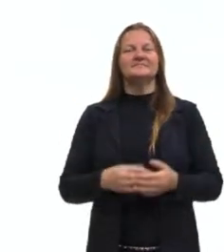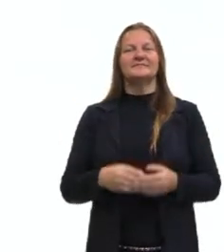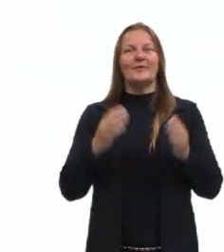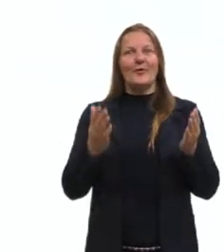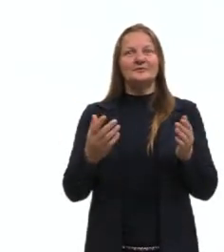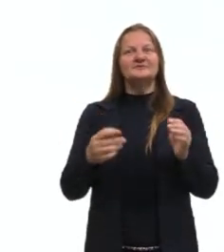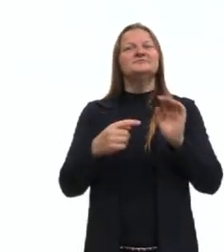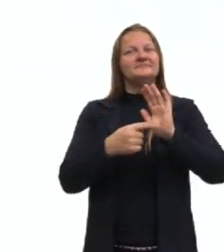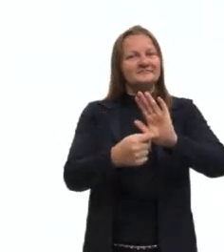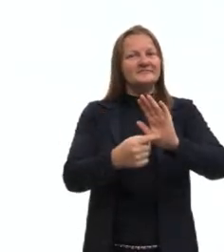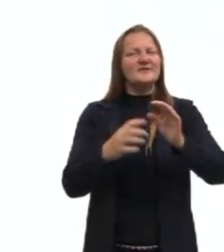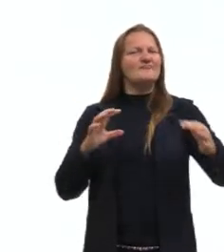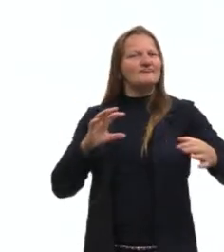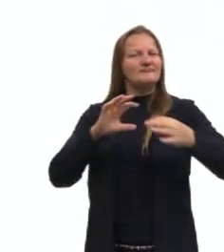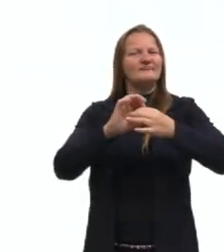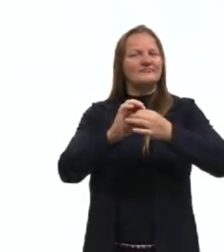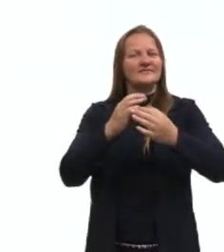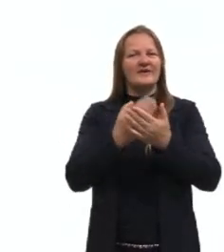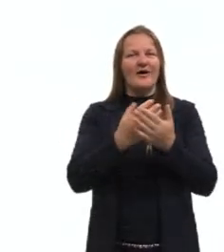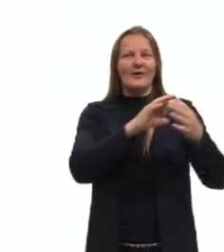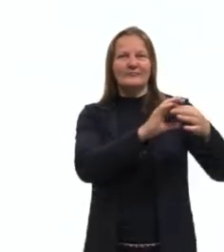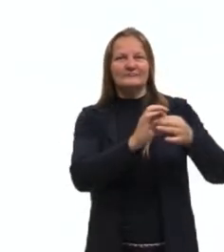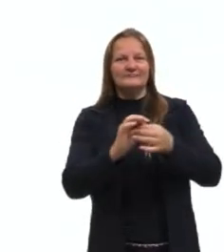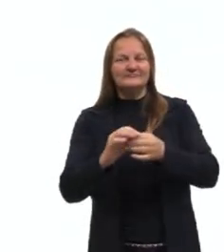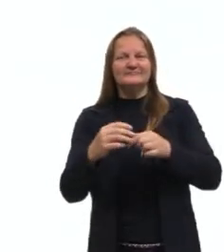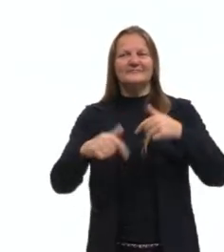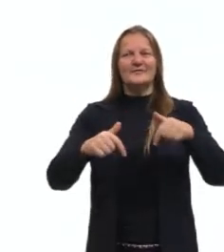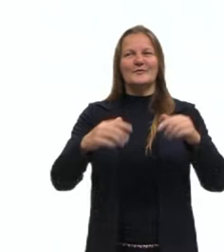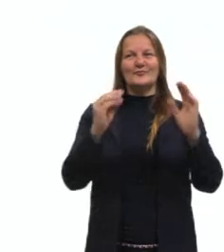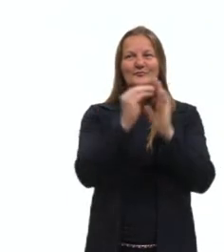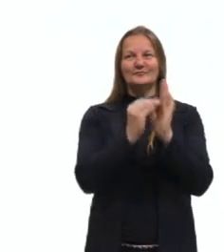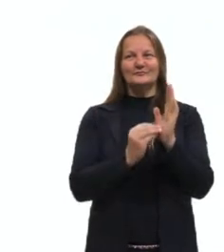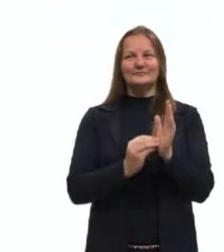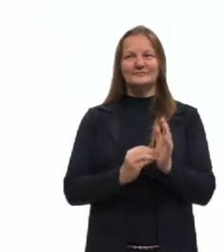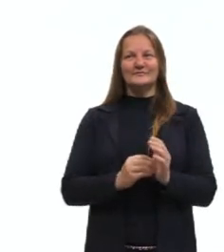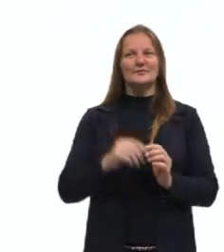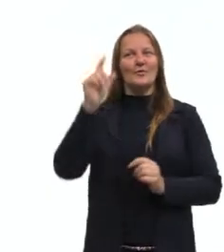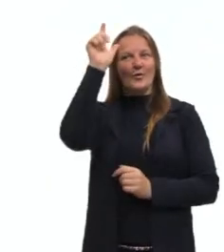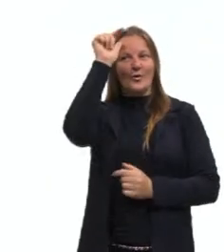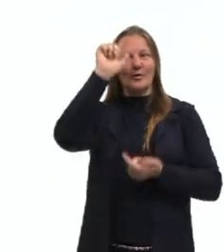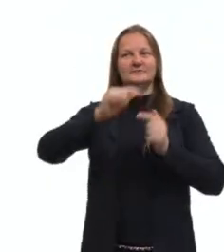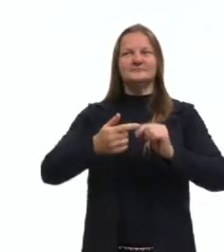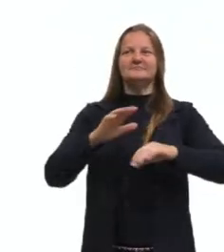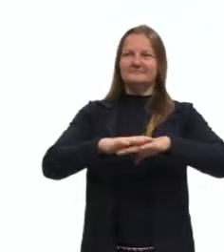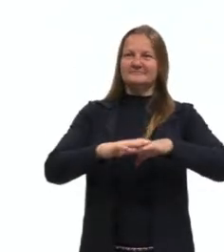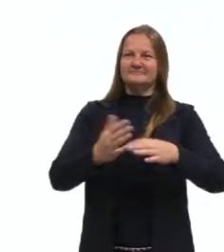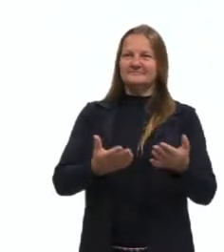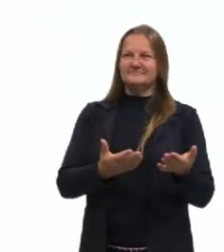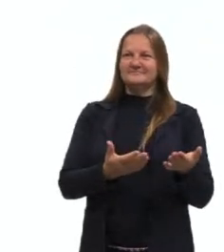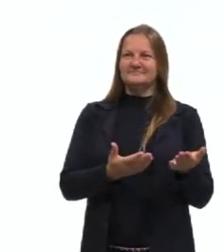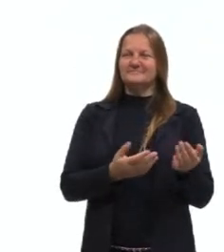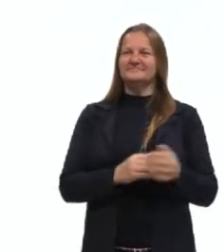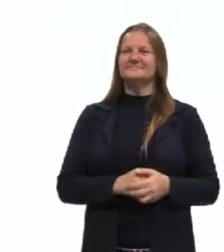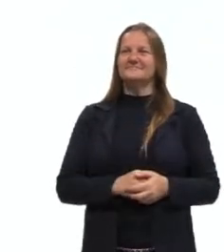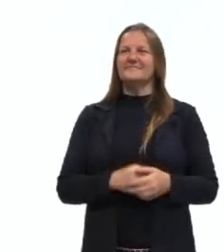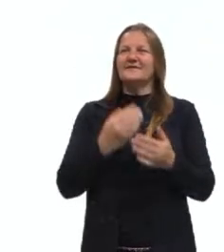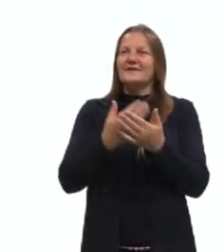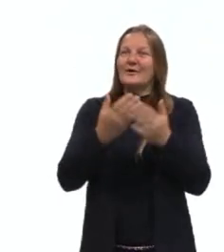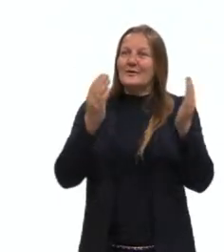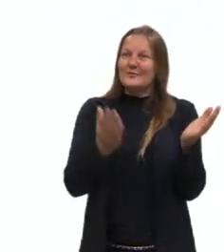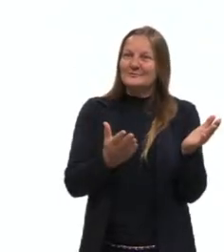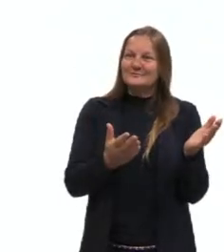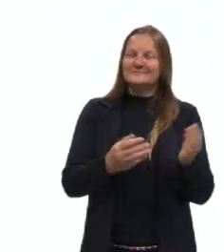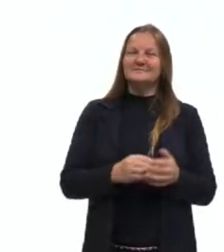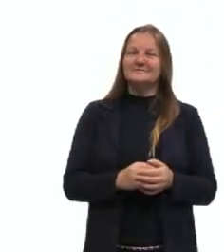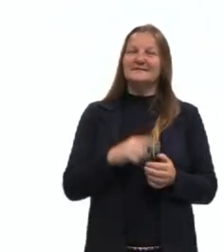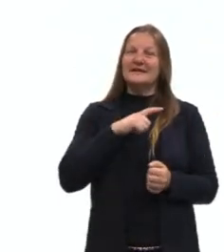trazer esse link para a nossa aula e vamos trabalhar um pouquinho então da lógica matemática. Aqui para a nossa aula de hoje então nós